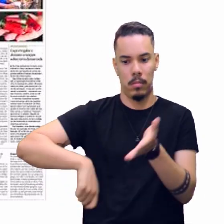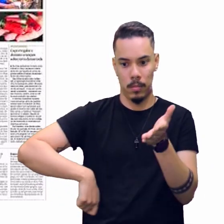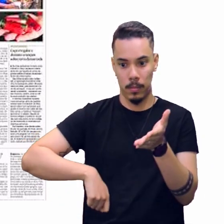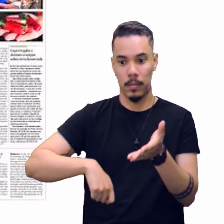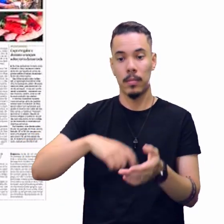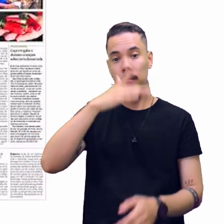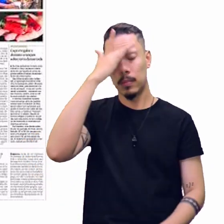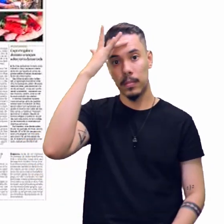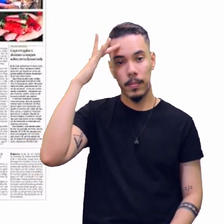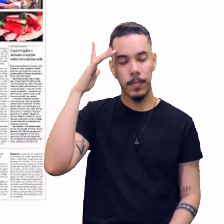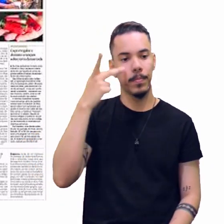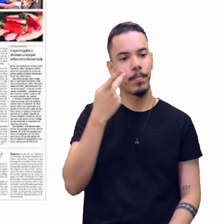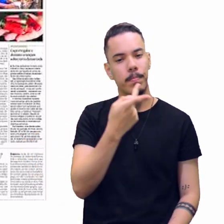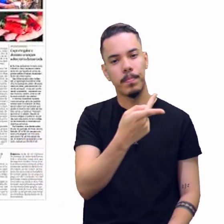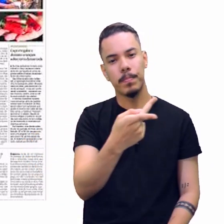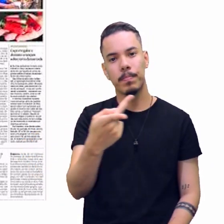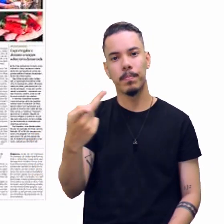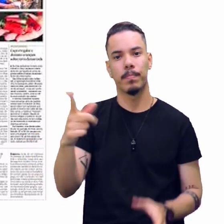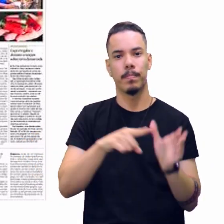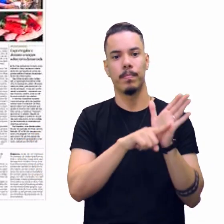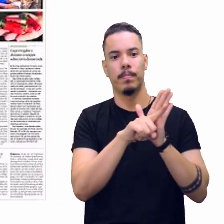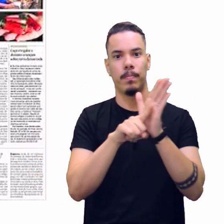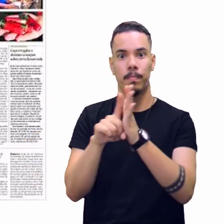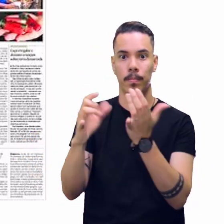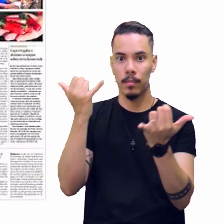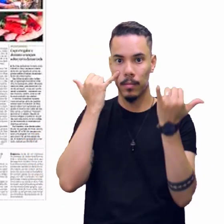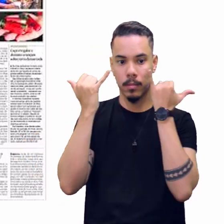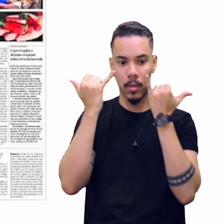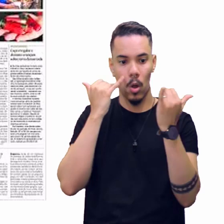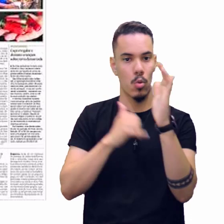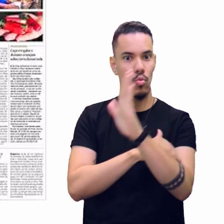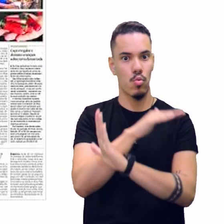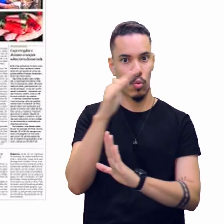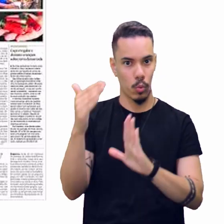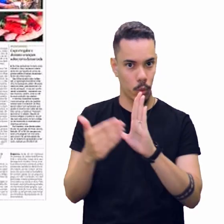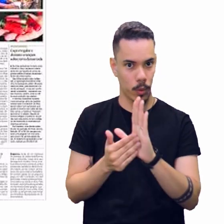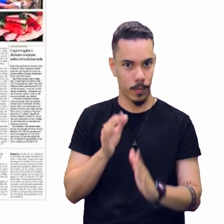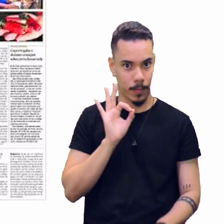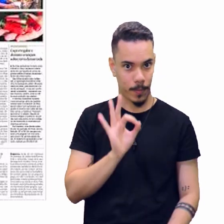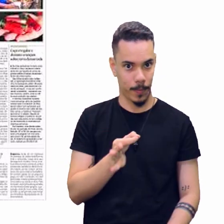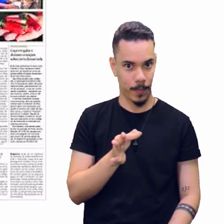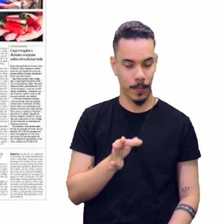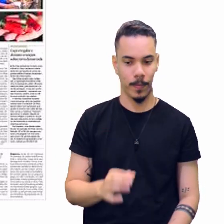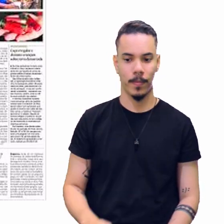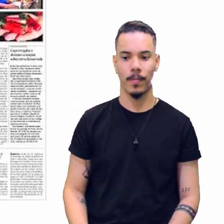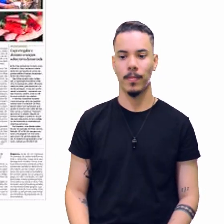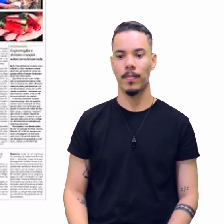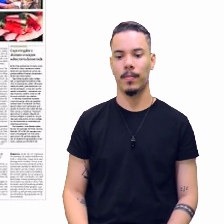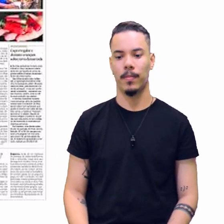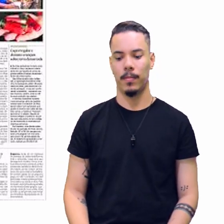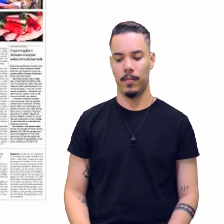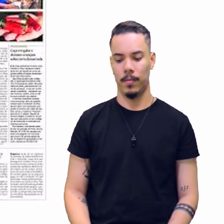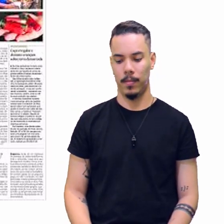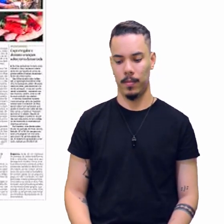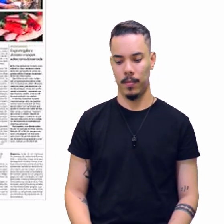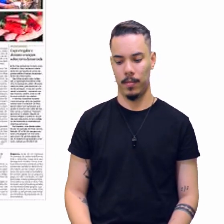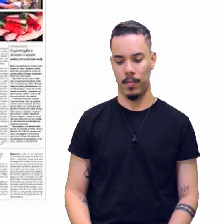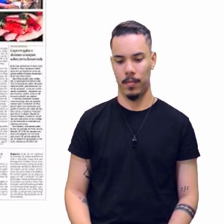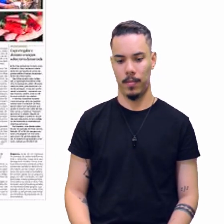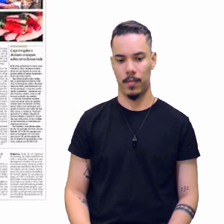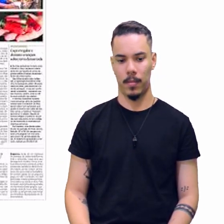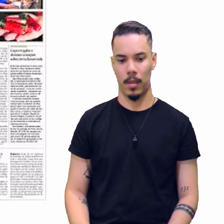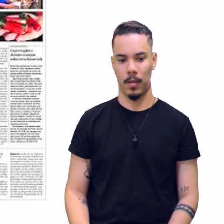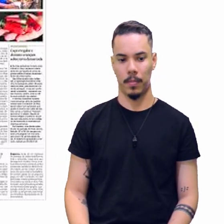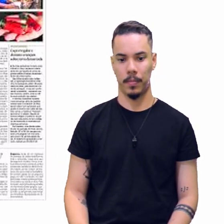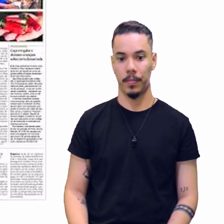entrevista, que coletou os dados, tudinho. Belezinha? Então, lembrando, né,